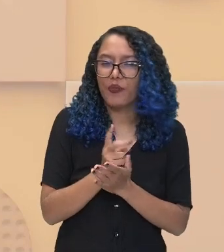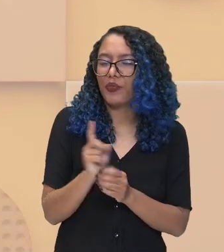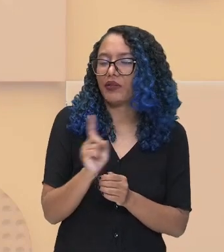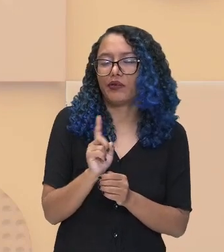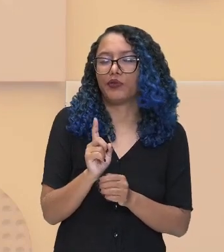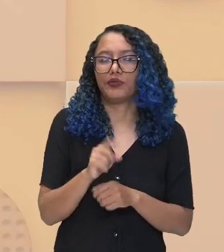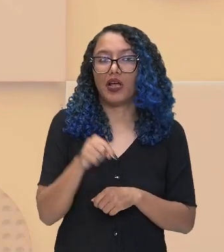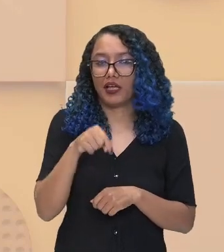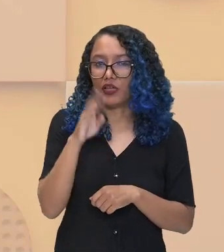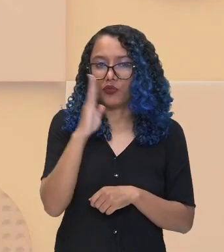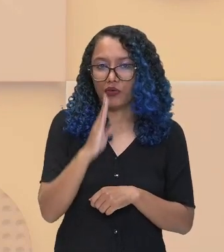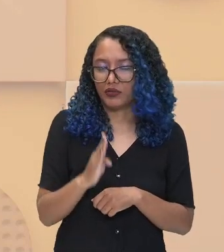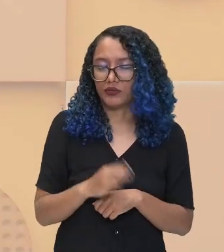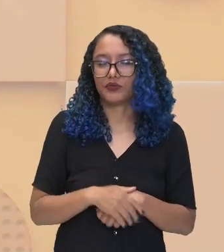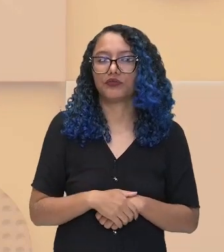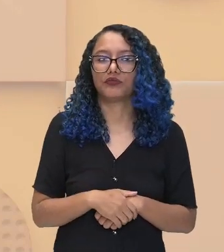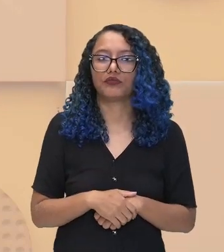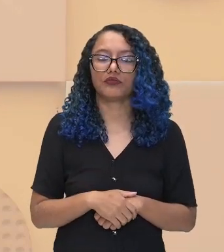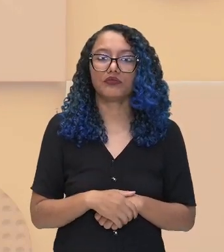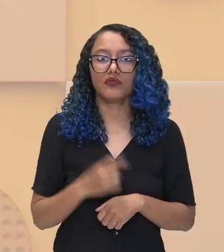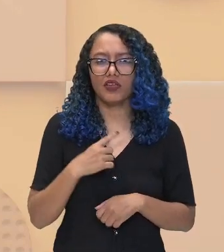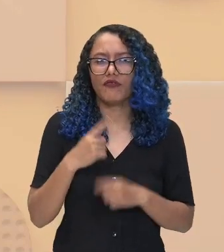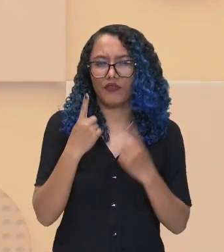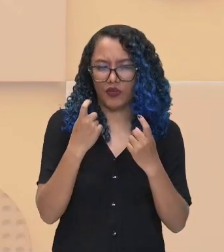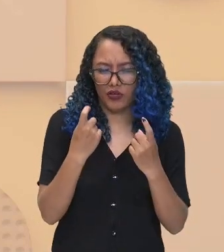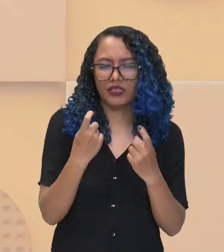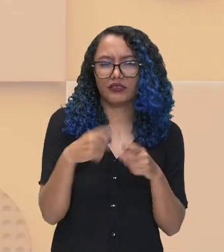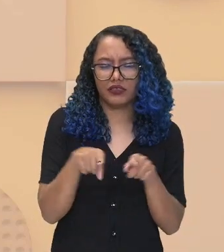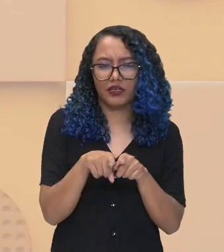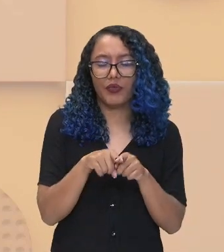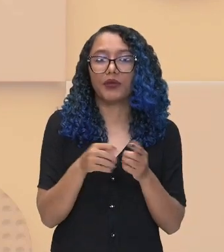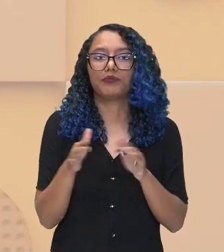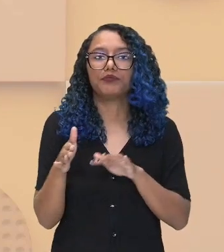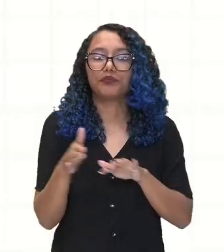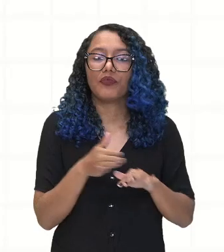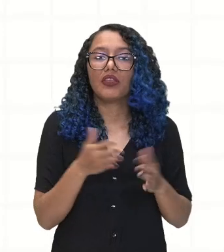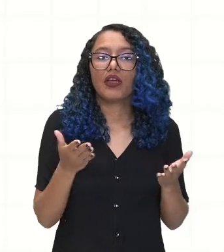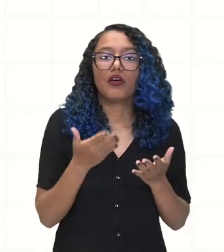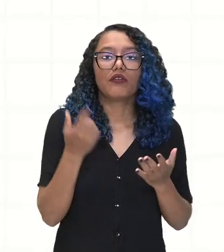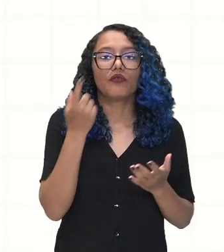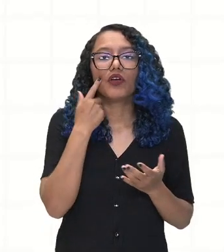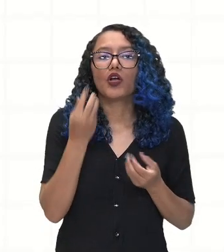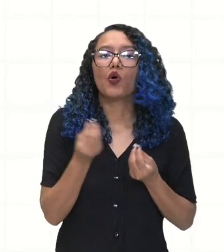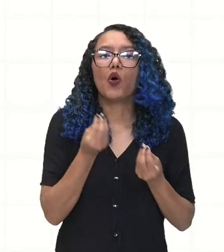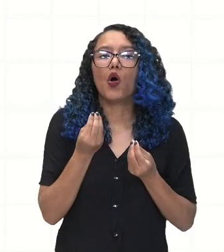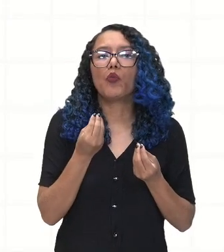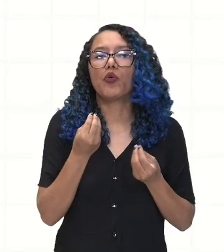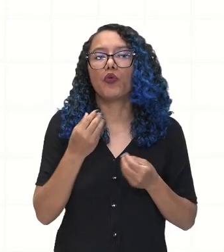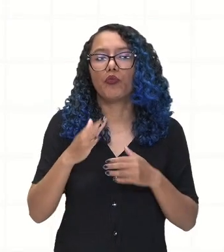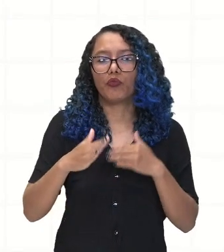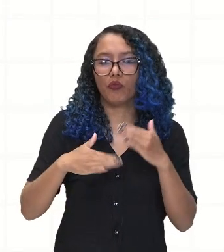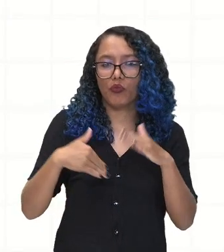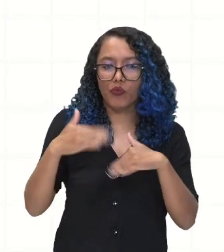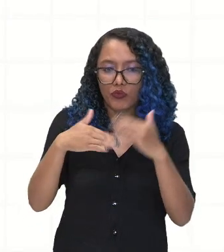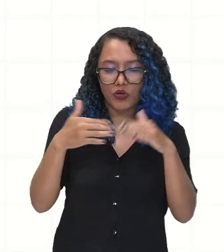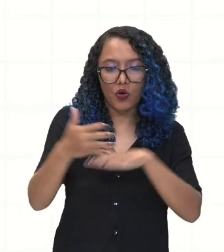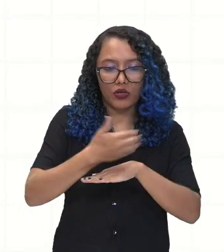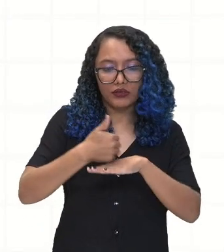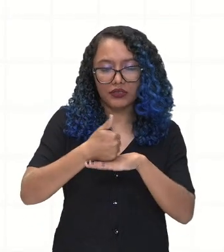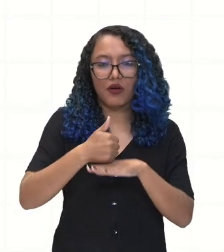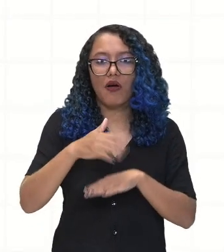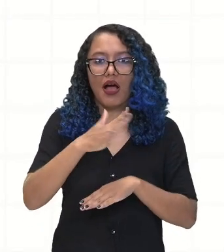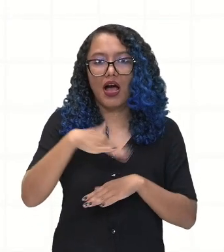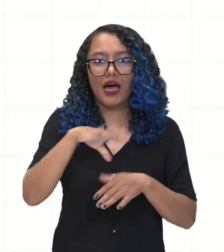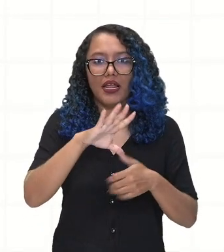Ok? Vamos observar agora como é que aconteceu o processo de colonização da América do Norte. É uma